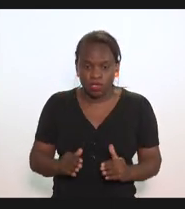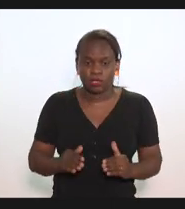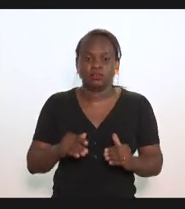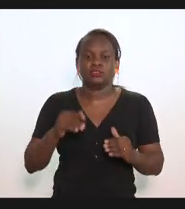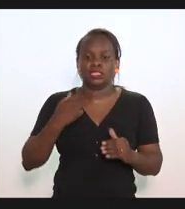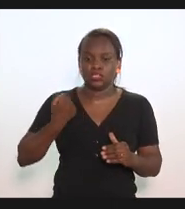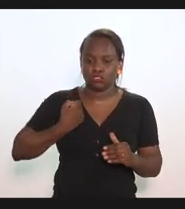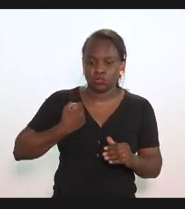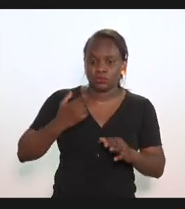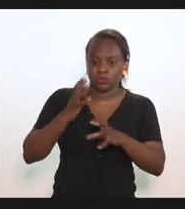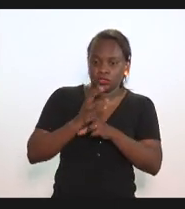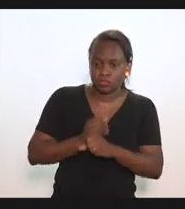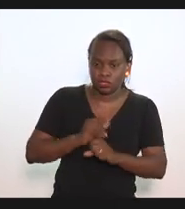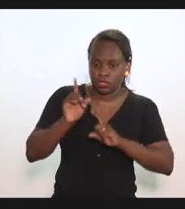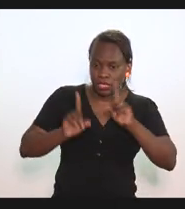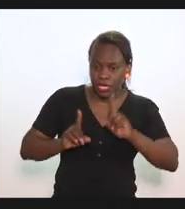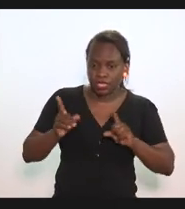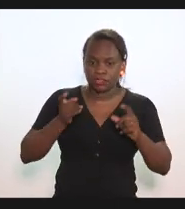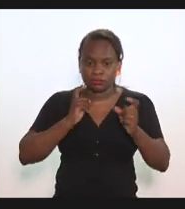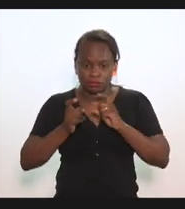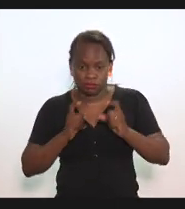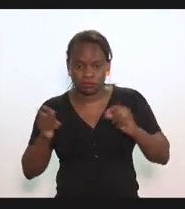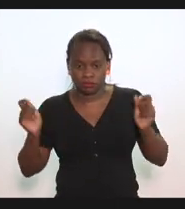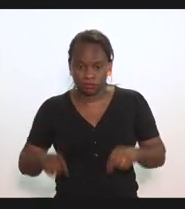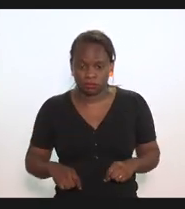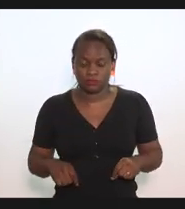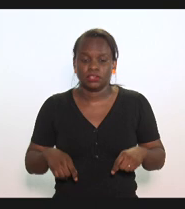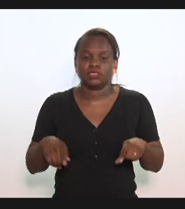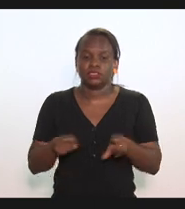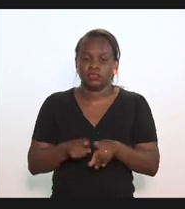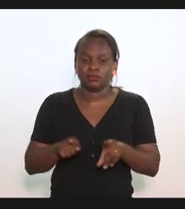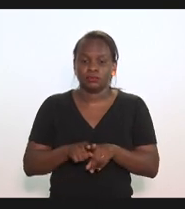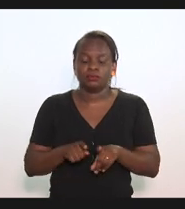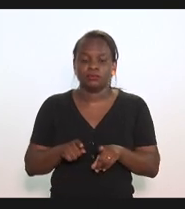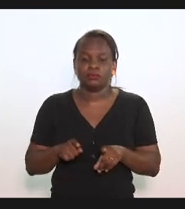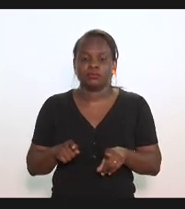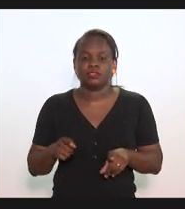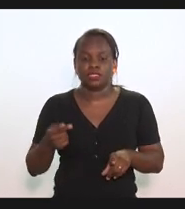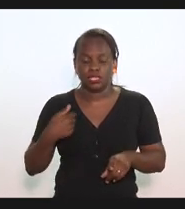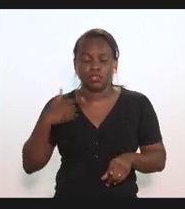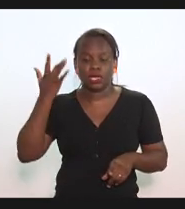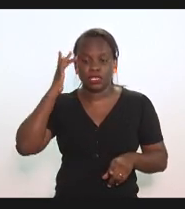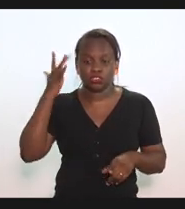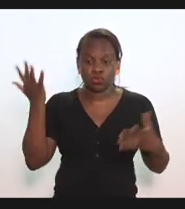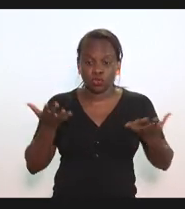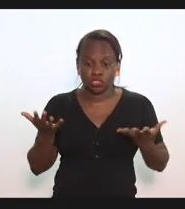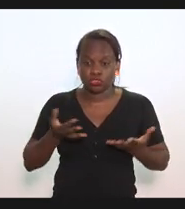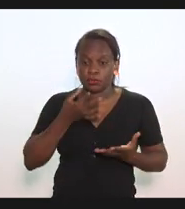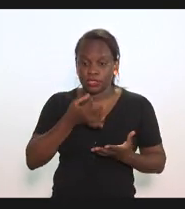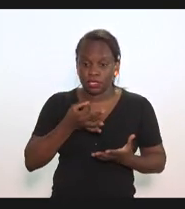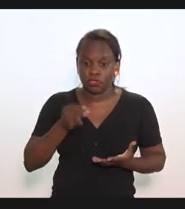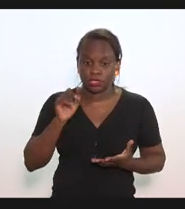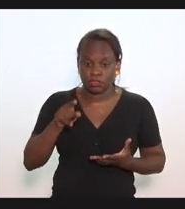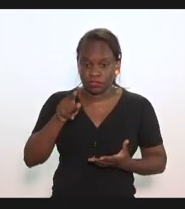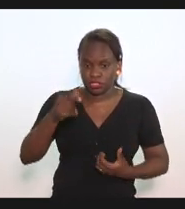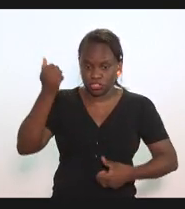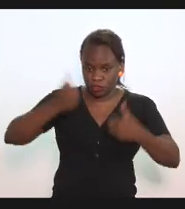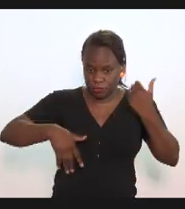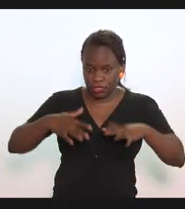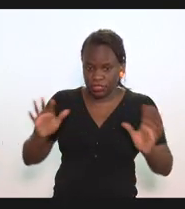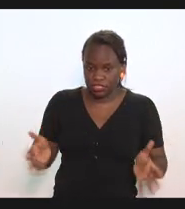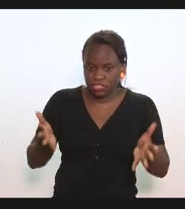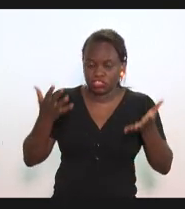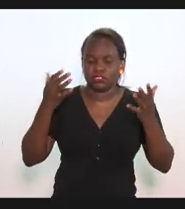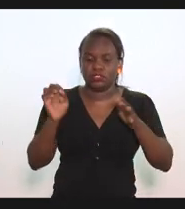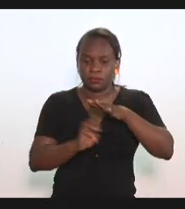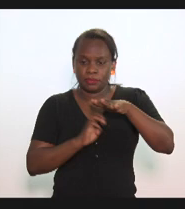dados para que a gente possa discutir a minha visão hoje é quando você dá incentivo